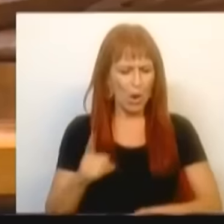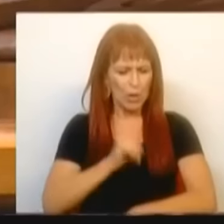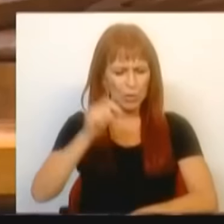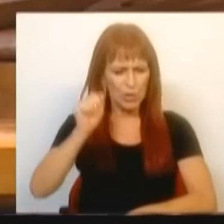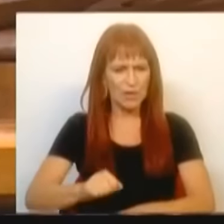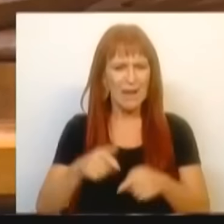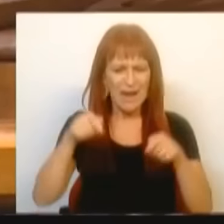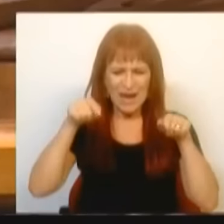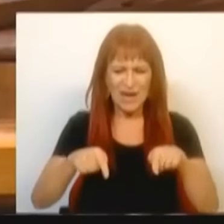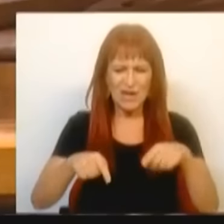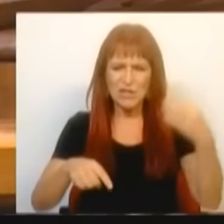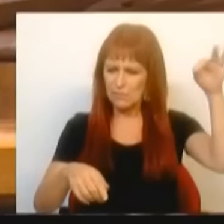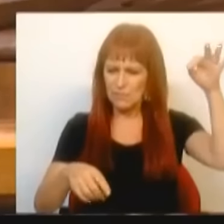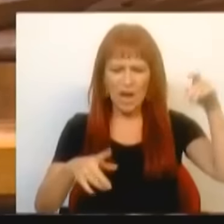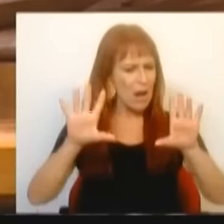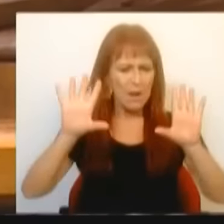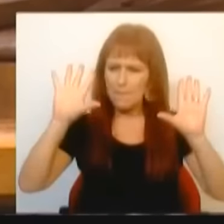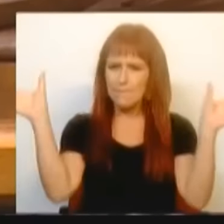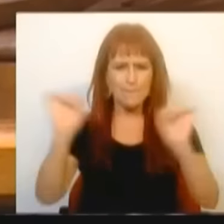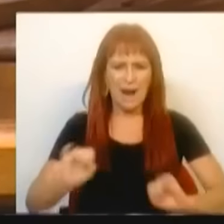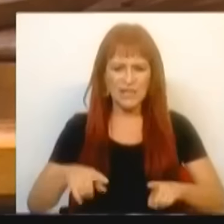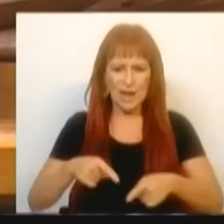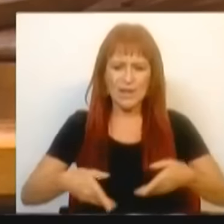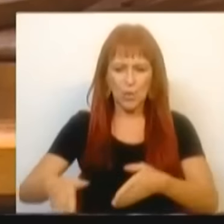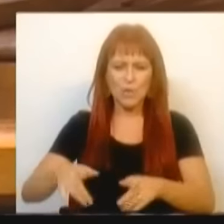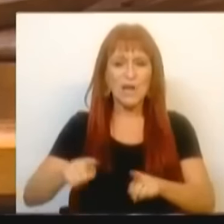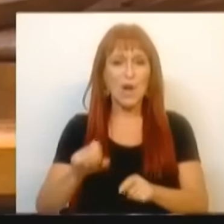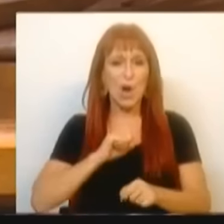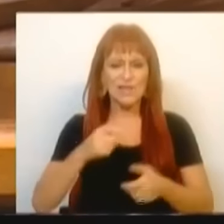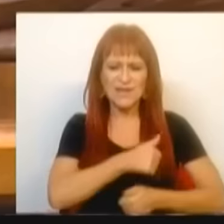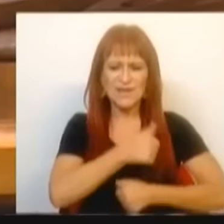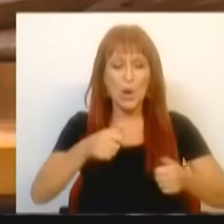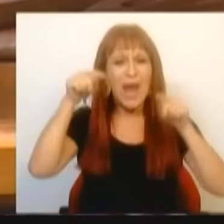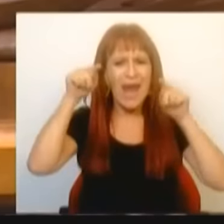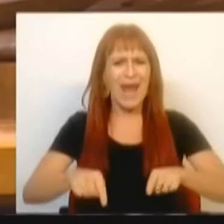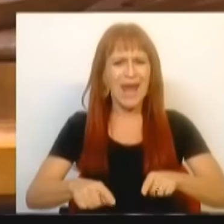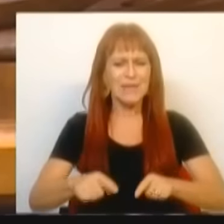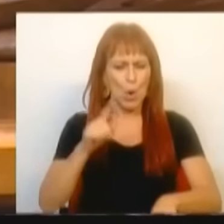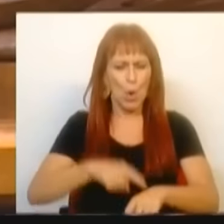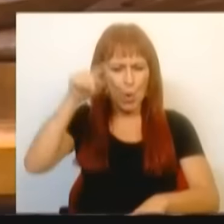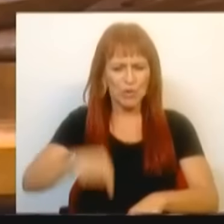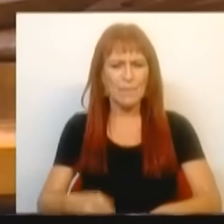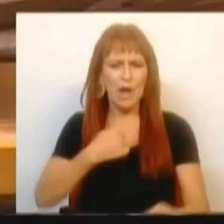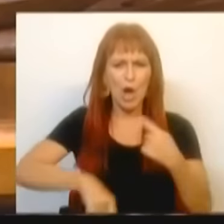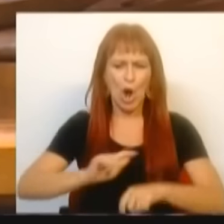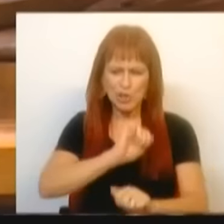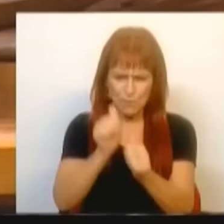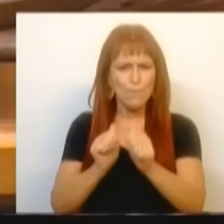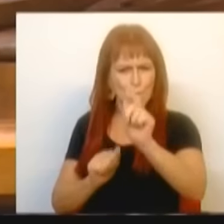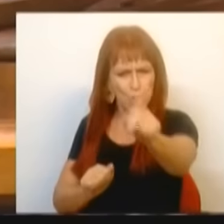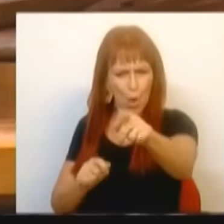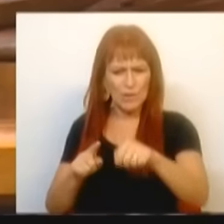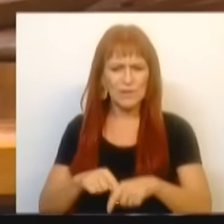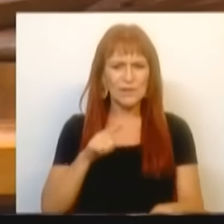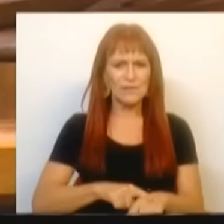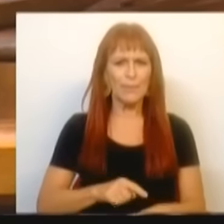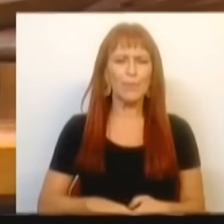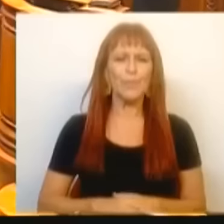de que isto não aconteça mais nas nossas ruas e nas nossas cidades. Este é o momento e nós estamos ao vosso lado nesse momento.